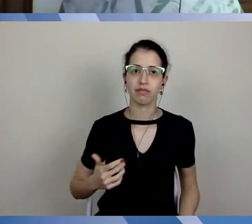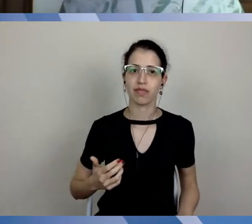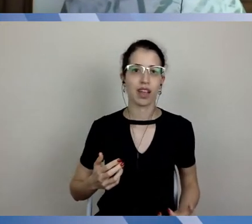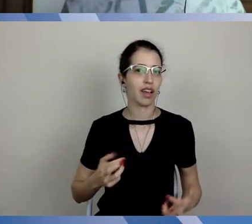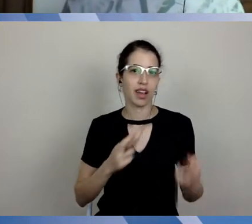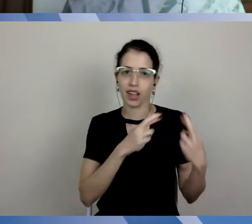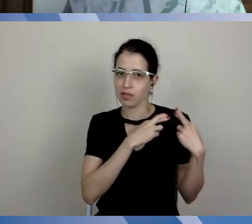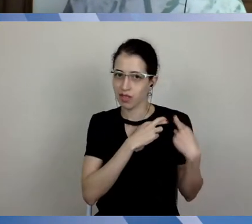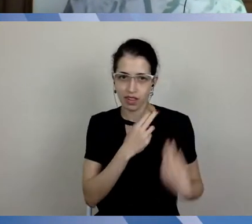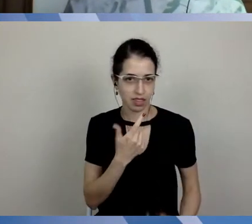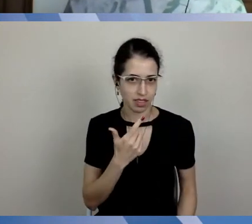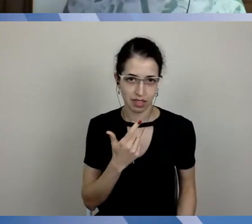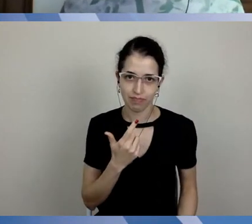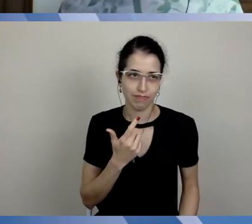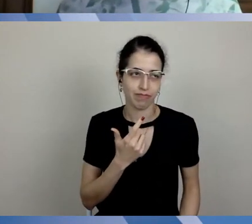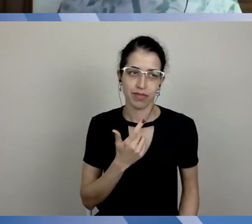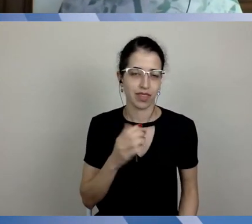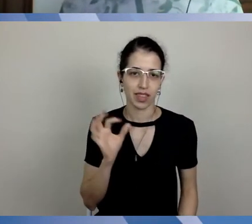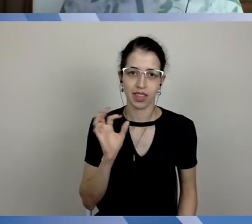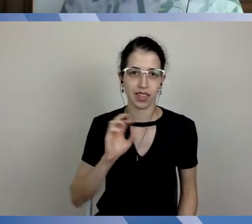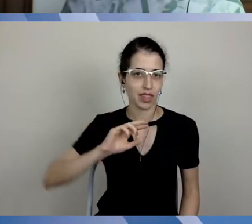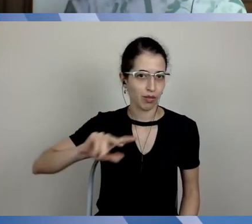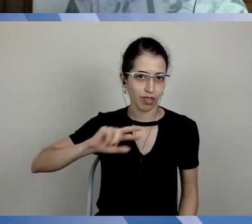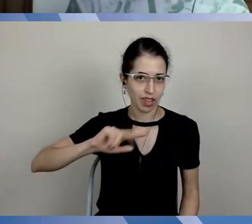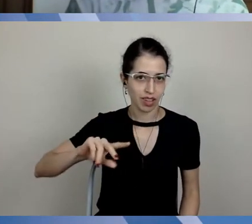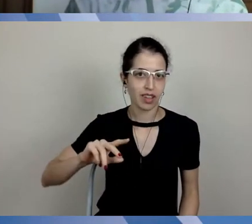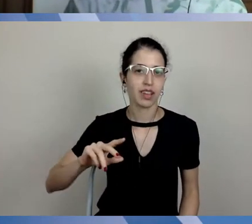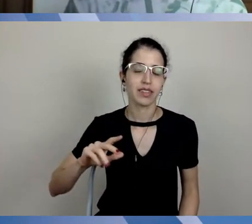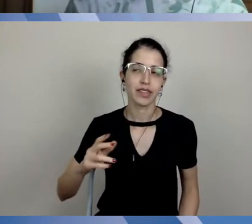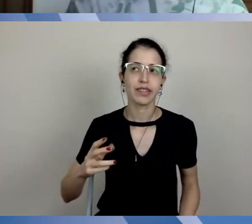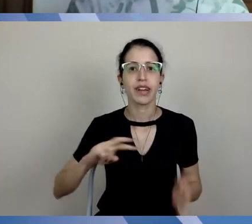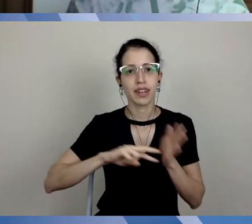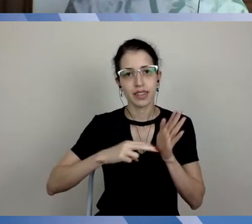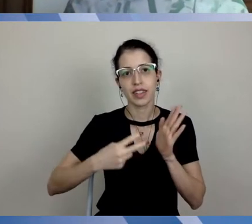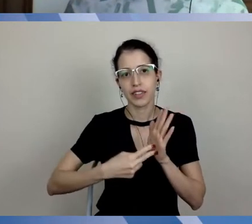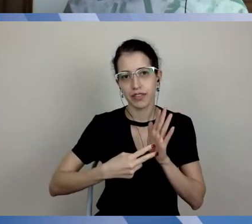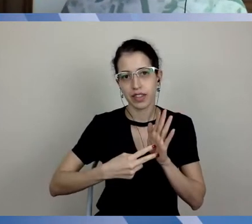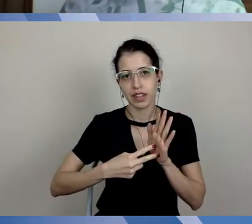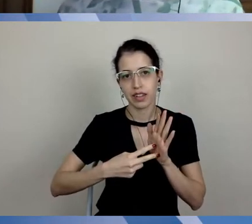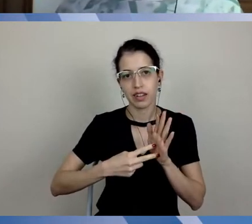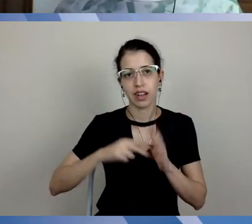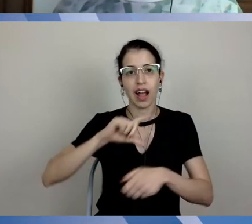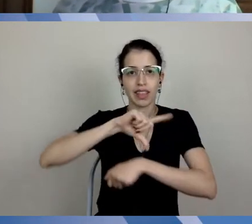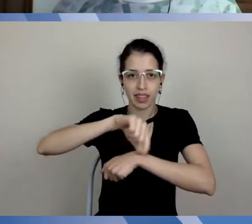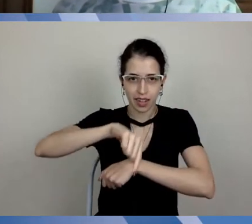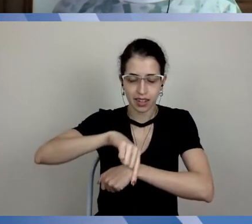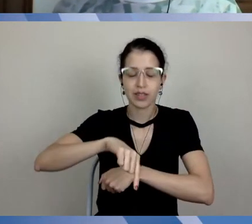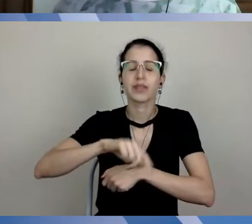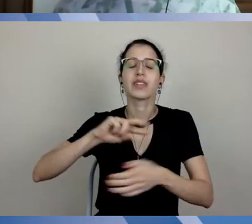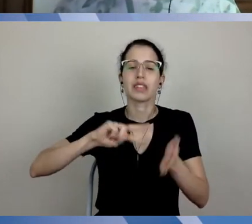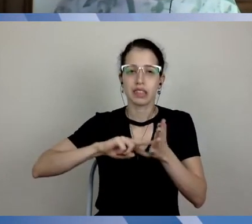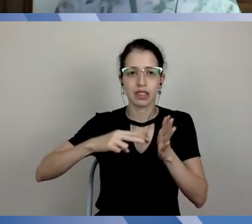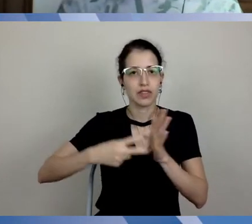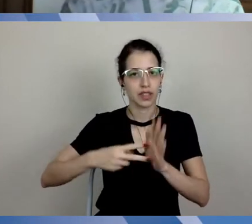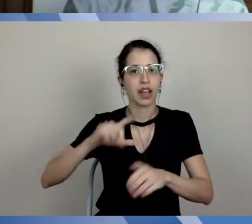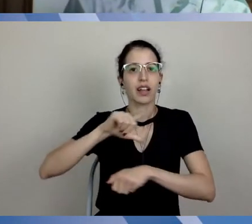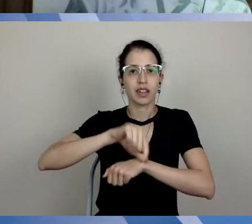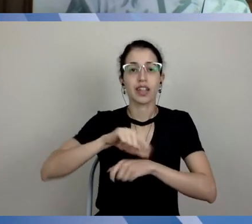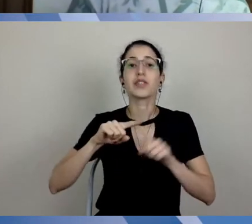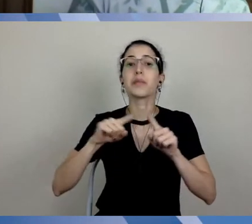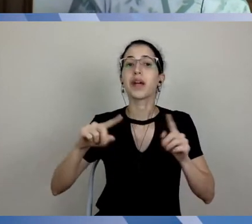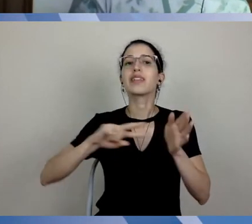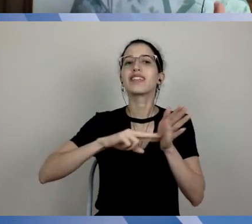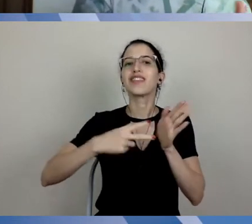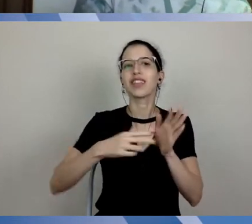coisa? Vai, eu sei que vai atrasar, mas é o que há de mais seguro nesse momento para a gente poder oferecer. Agora,